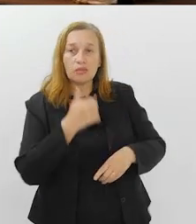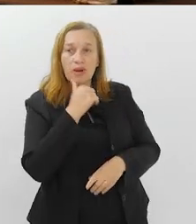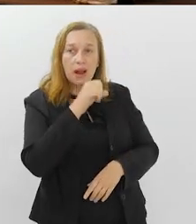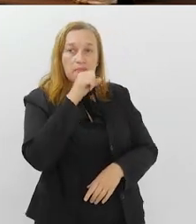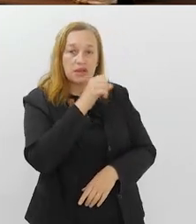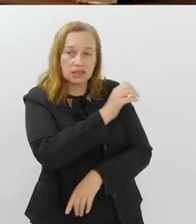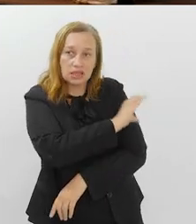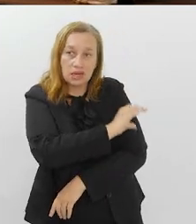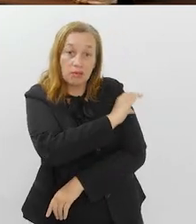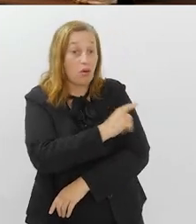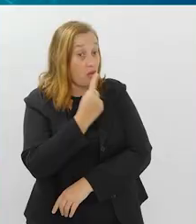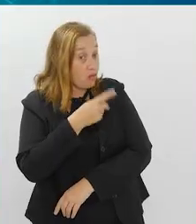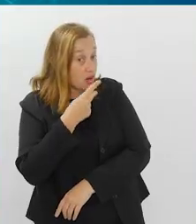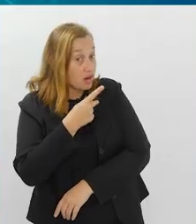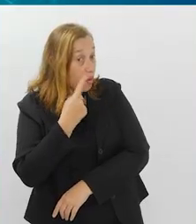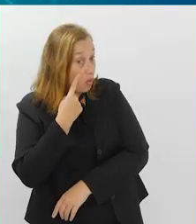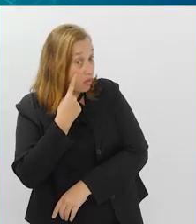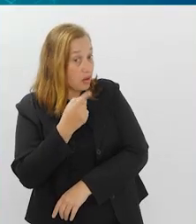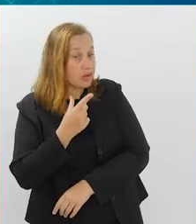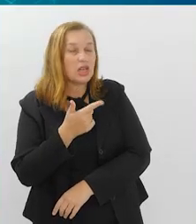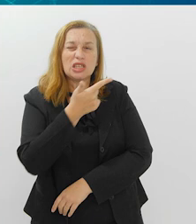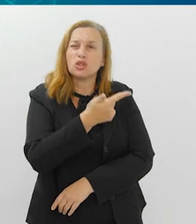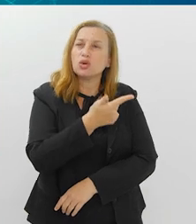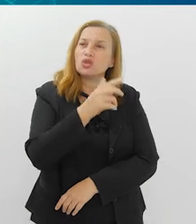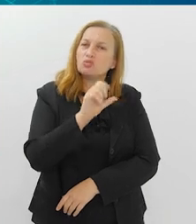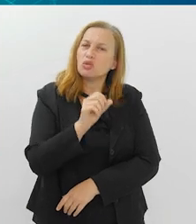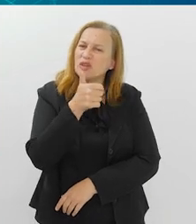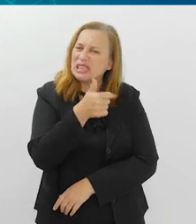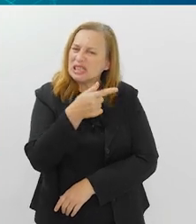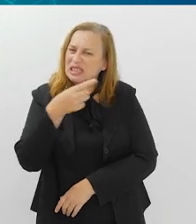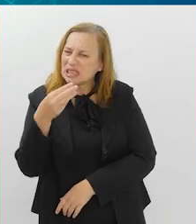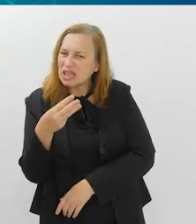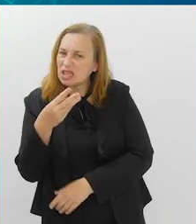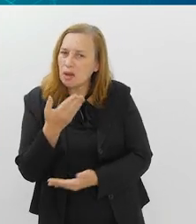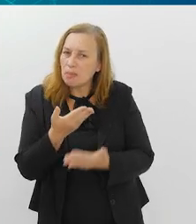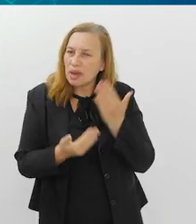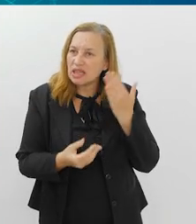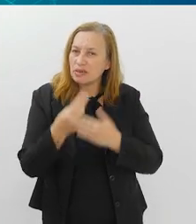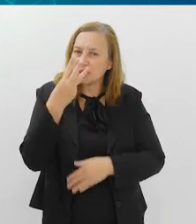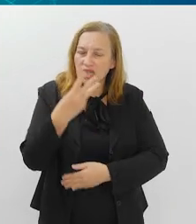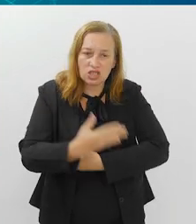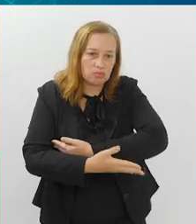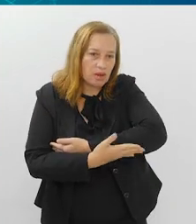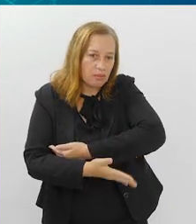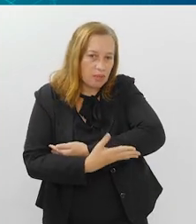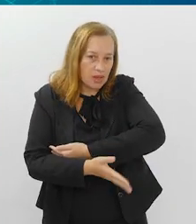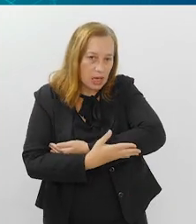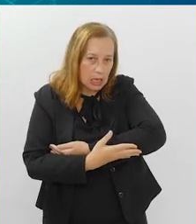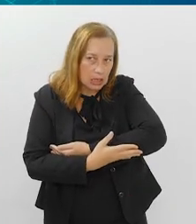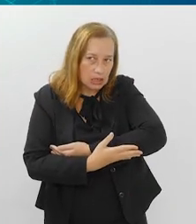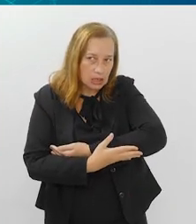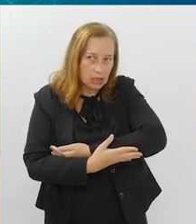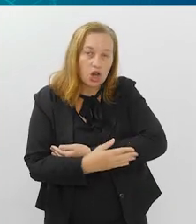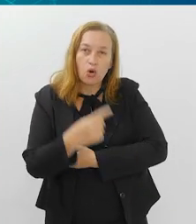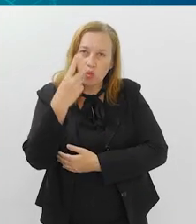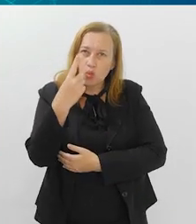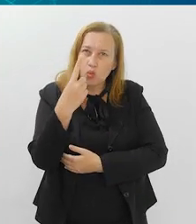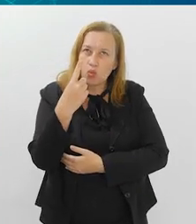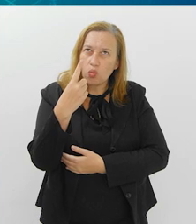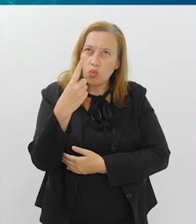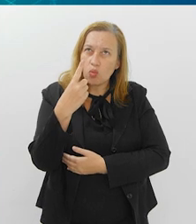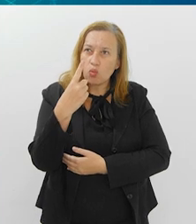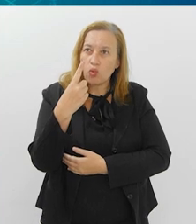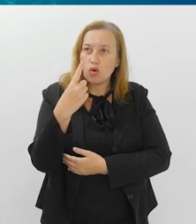um desafio para as mães de Campos. Eu falei, olha, em 2023, nós perdemos três bebês de Covid em Campos. Um de dois